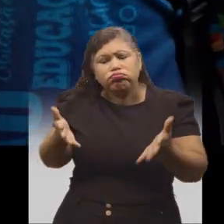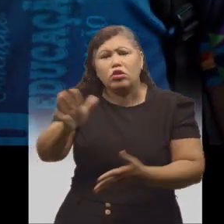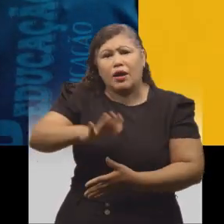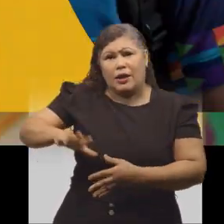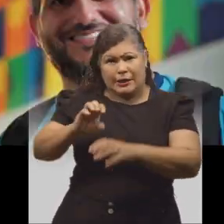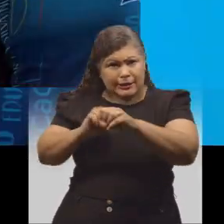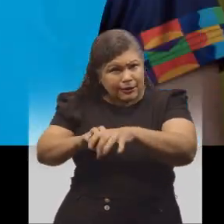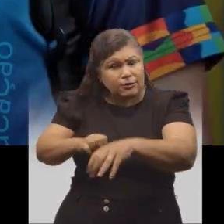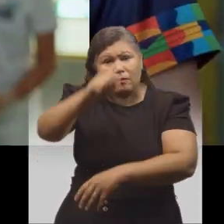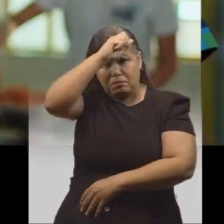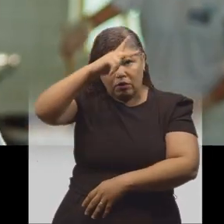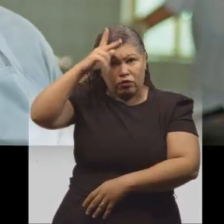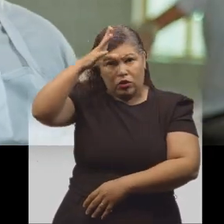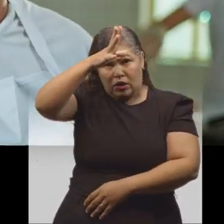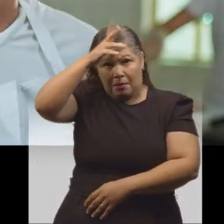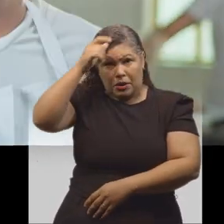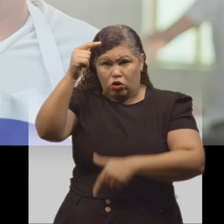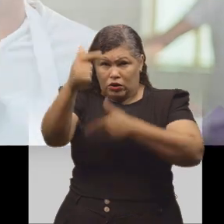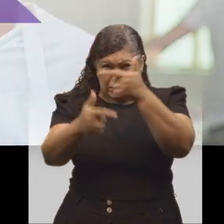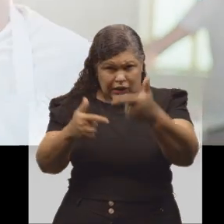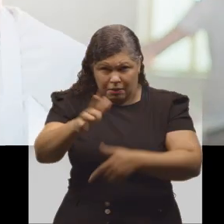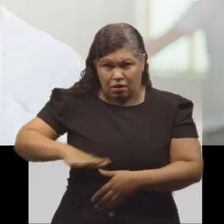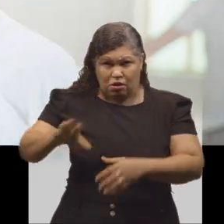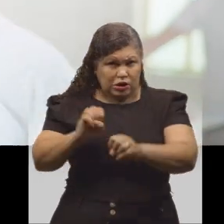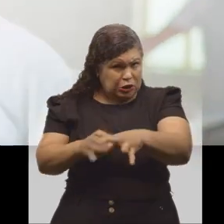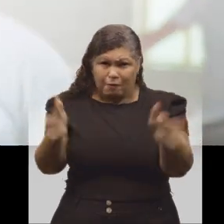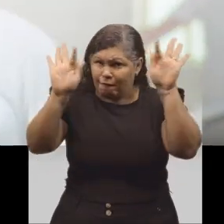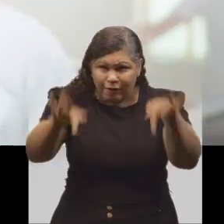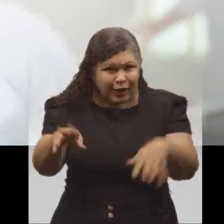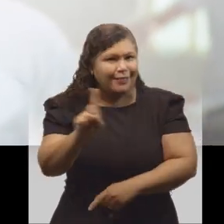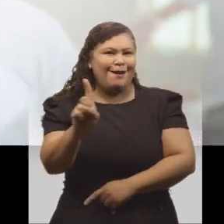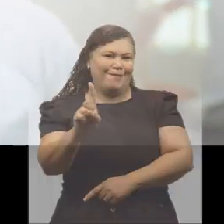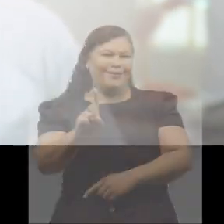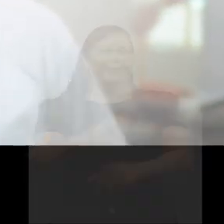dá certo. Prefeitura de Manaus. O trabalho na educação não para.